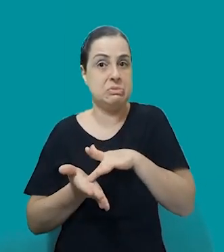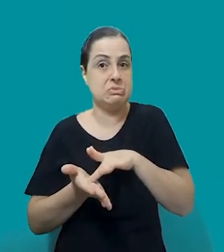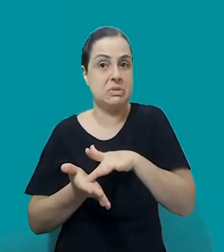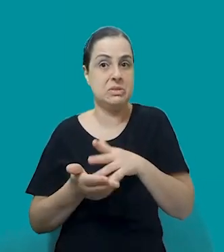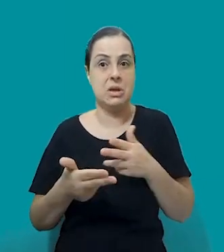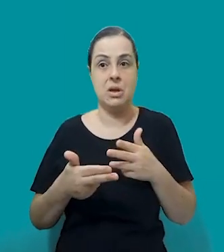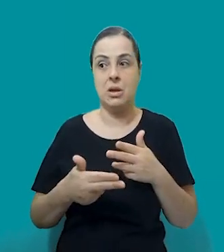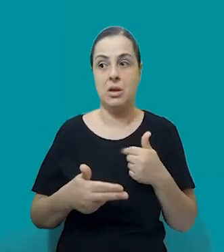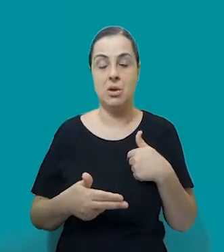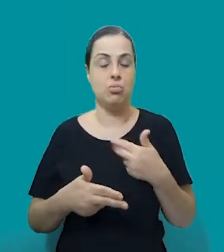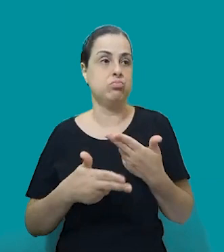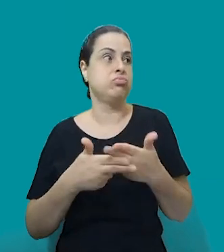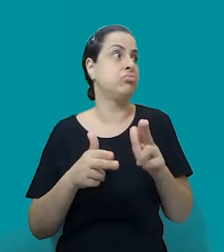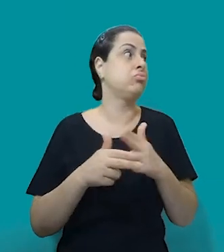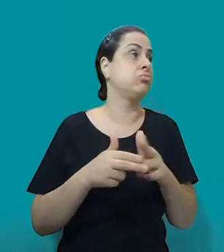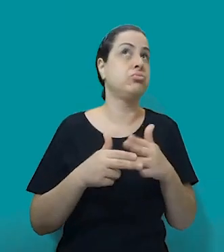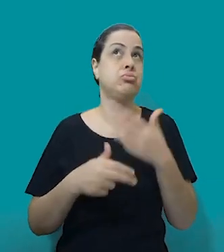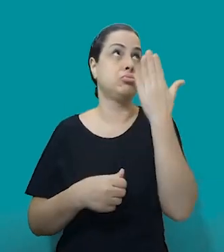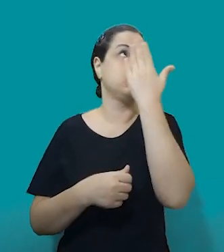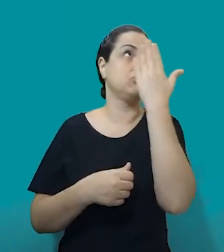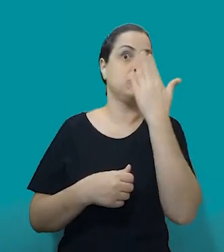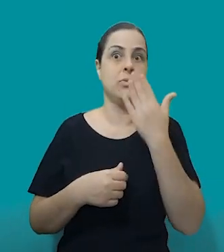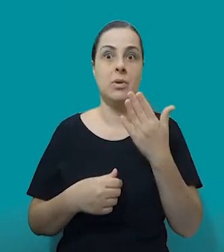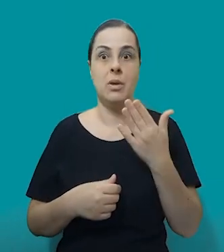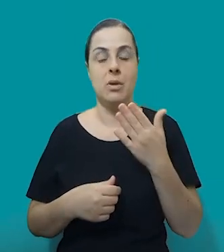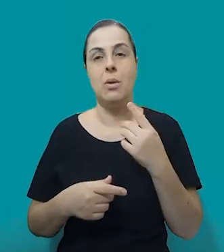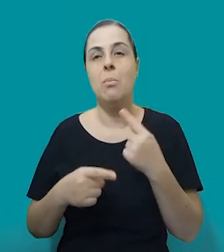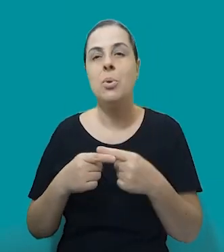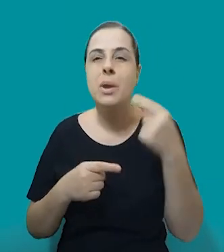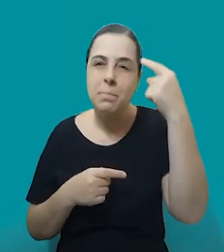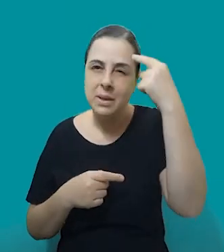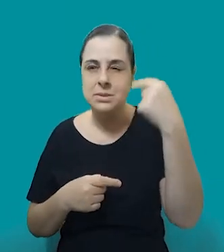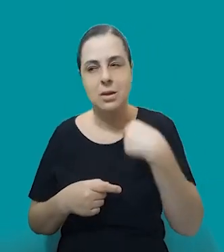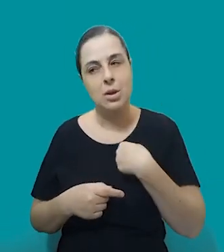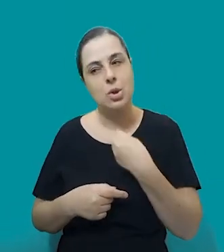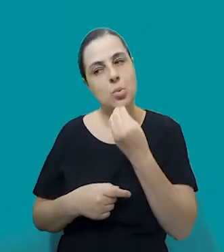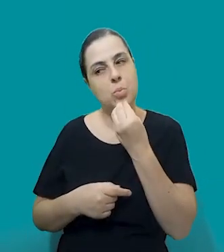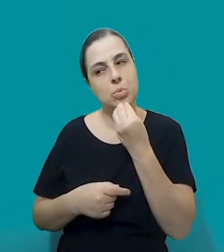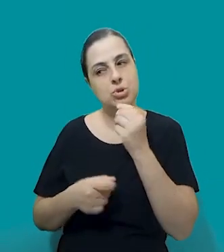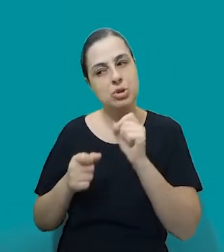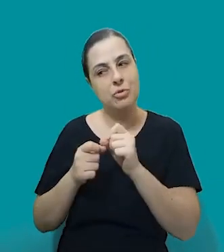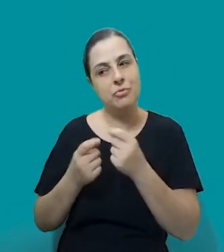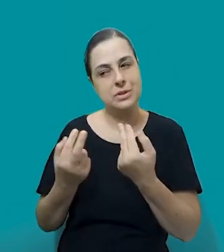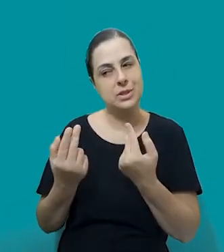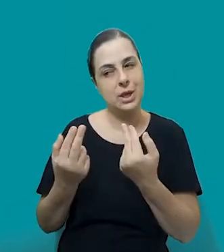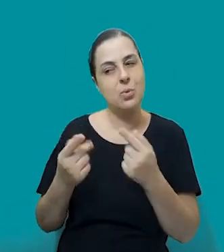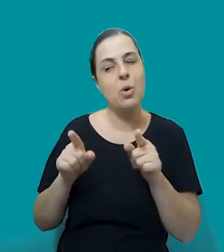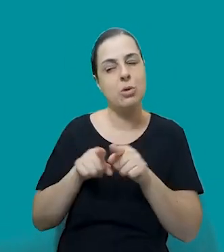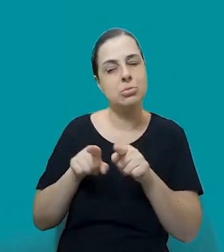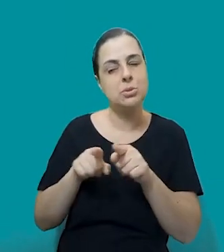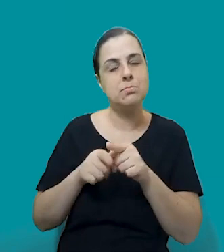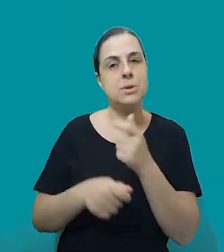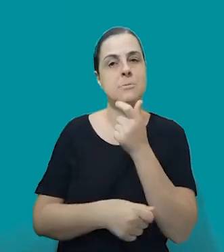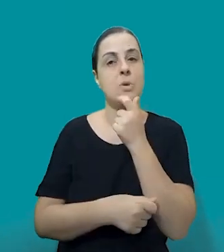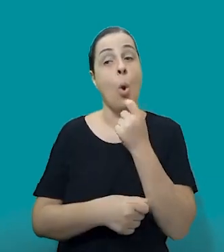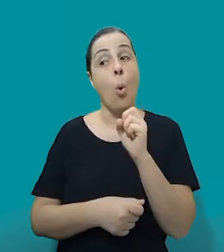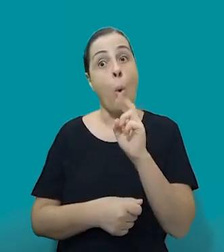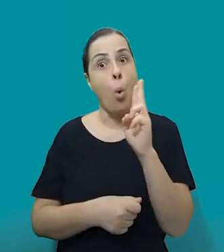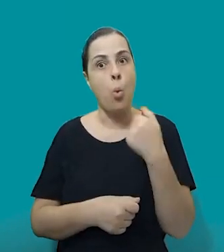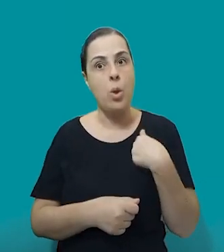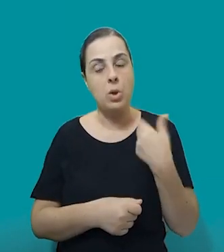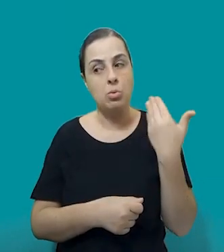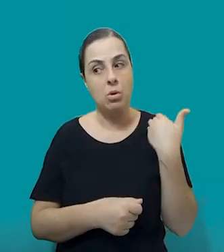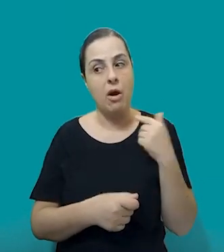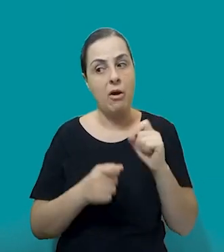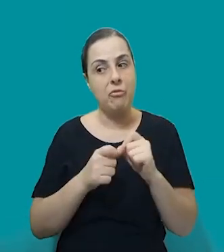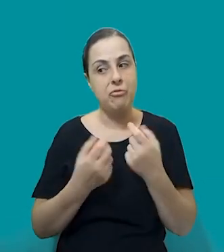identifica com o agressor no sentido de que eu poderia estar fazendo isso também, né? É algo que talvez eu já tenha feito,